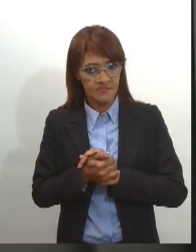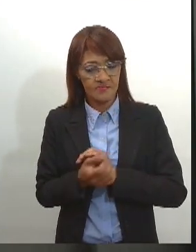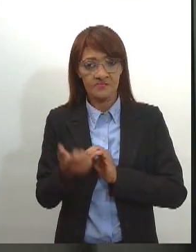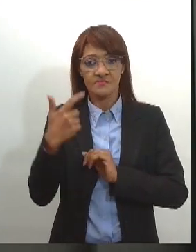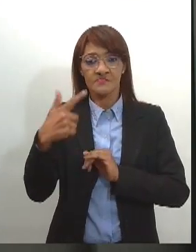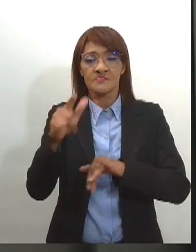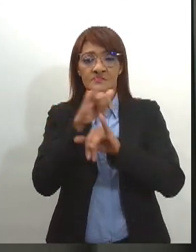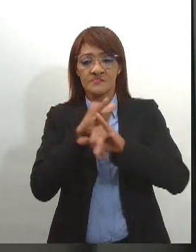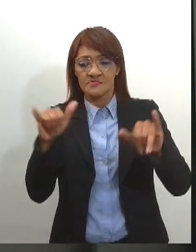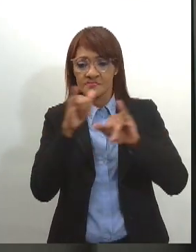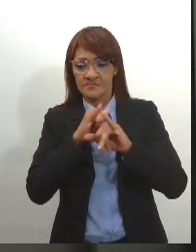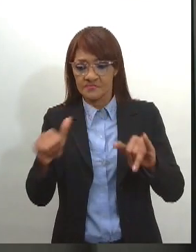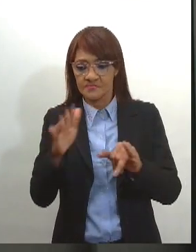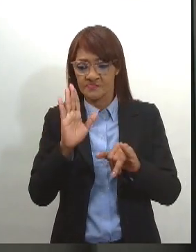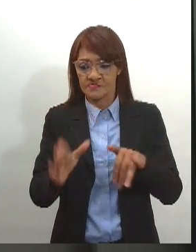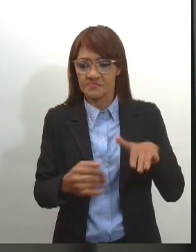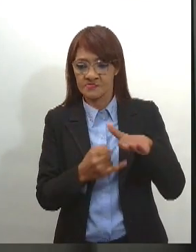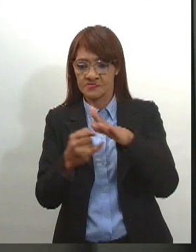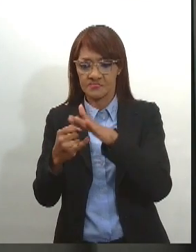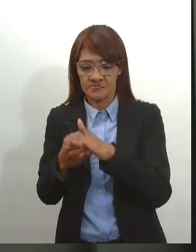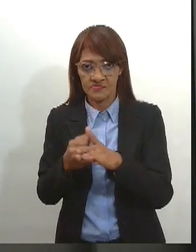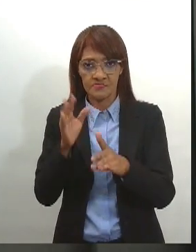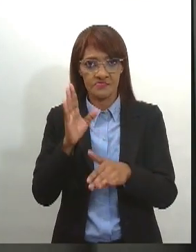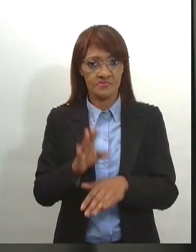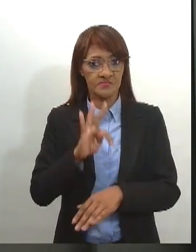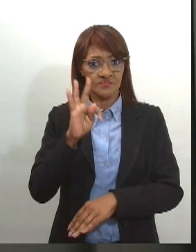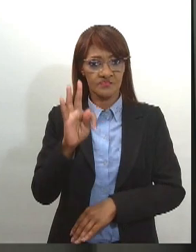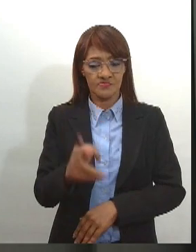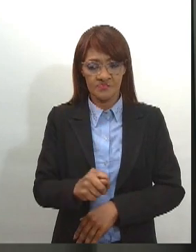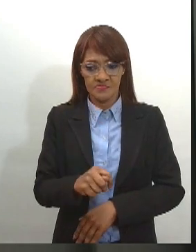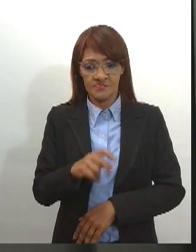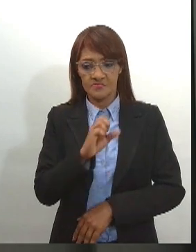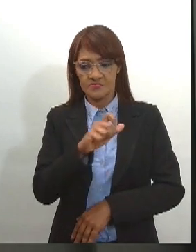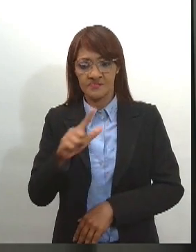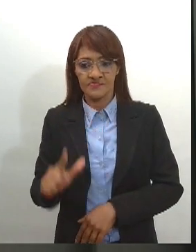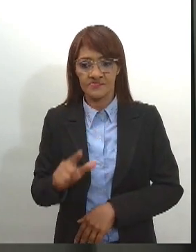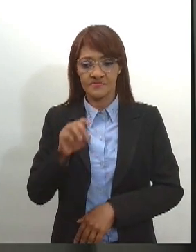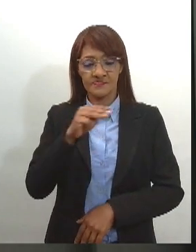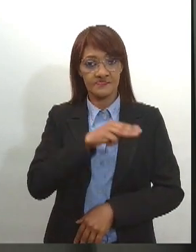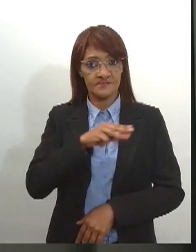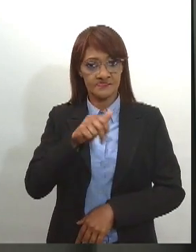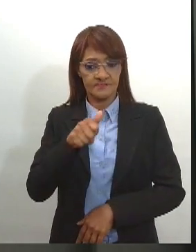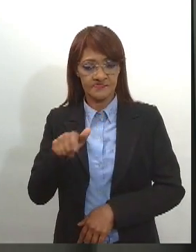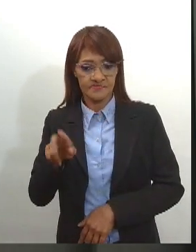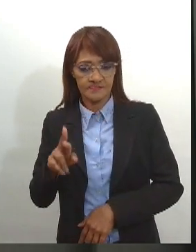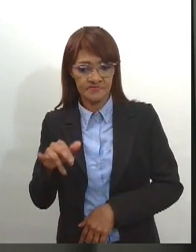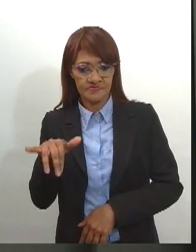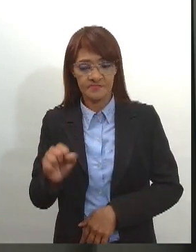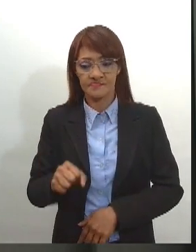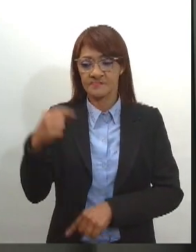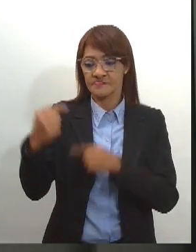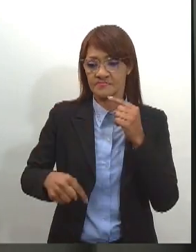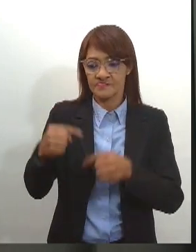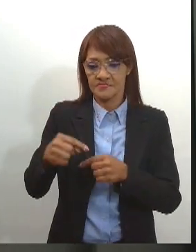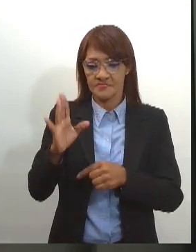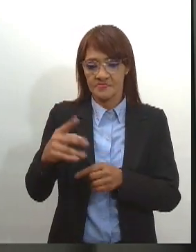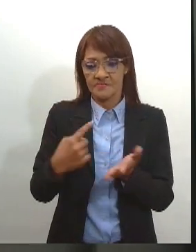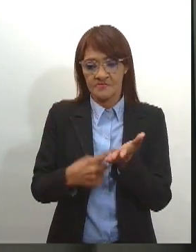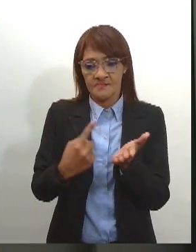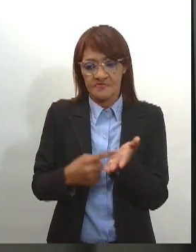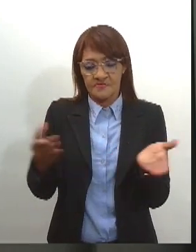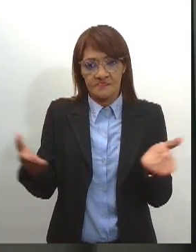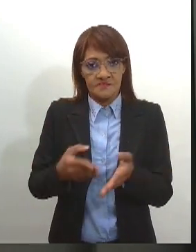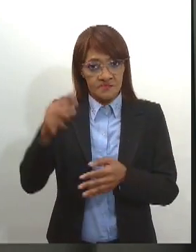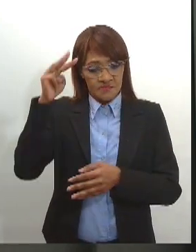instituições cívico-militares e da Administração Pública Estadual e Municipal de Aracaju se reuniram nesta terça-feira para